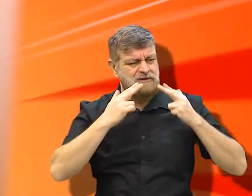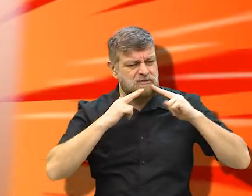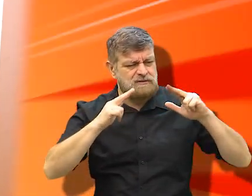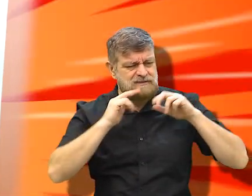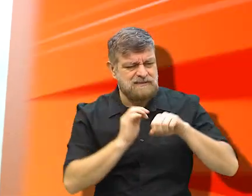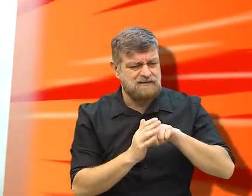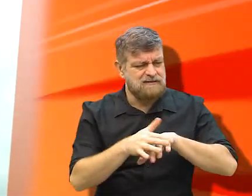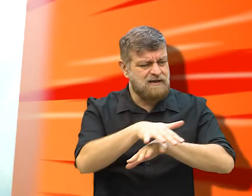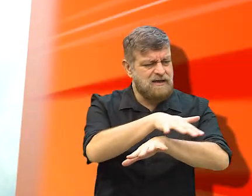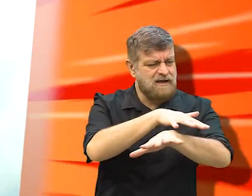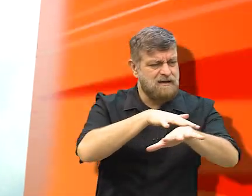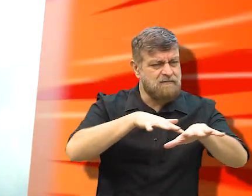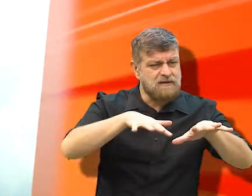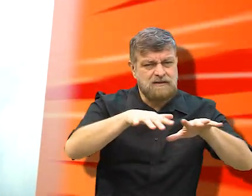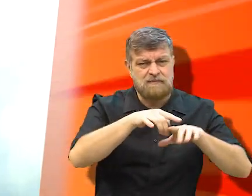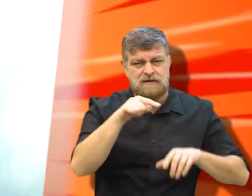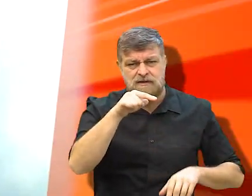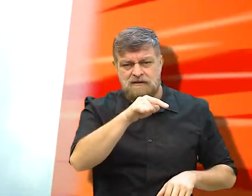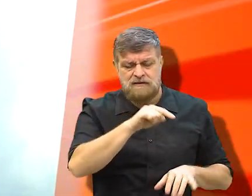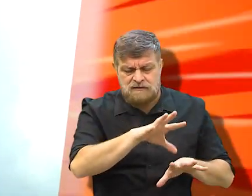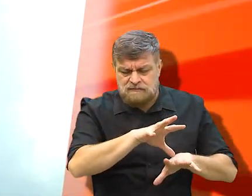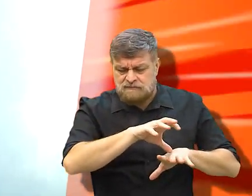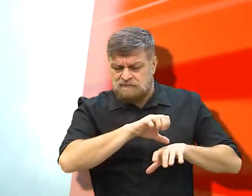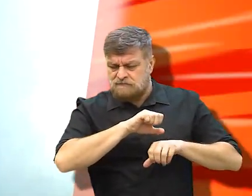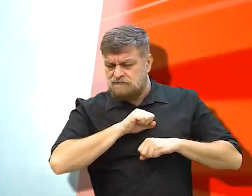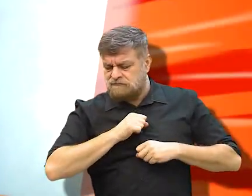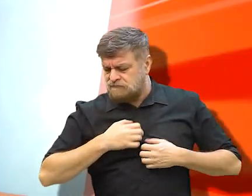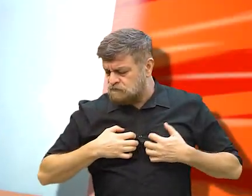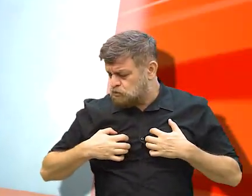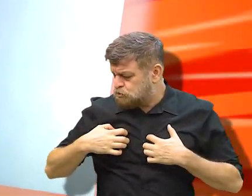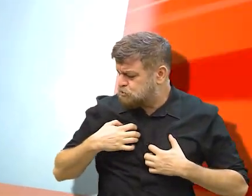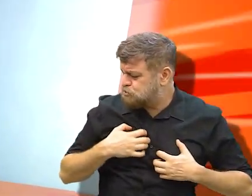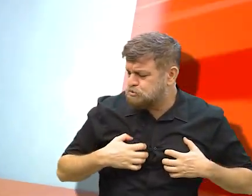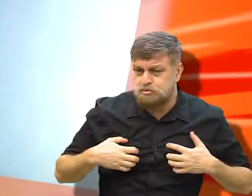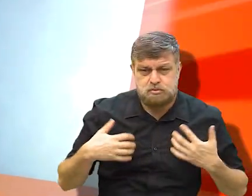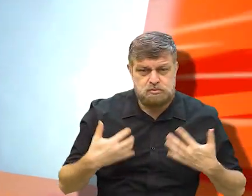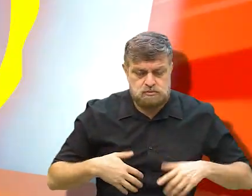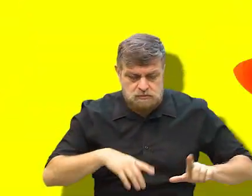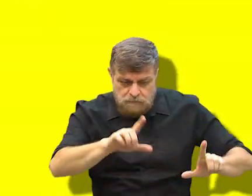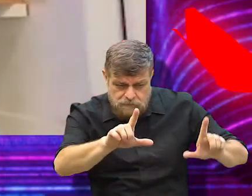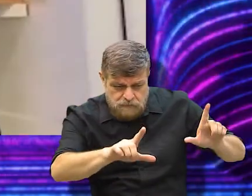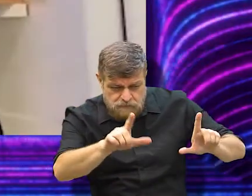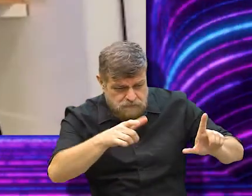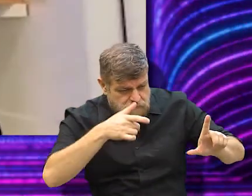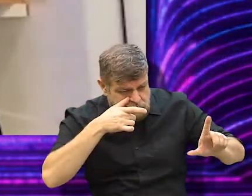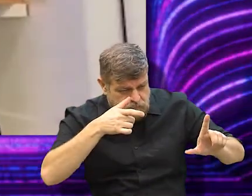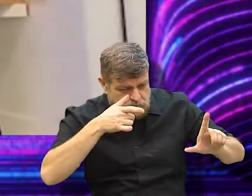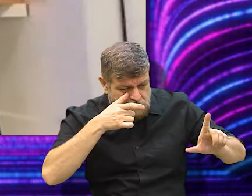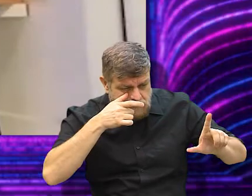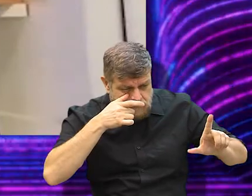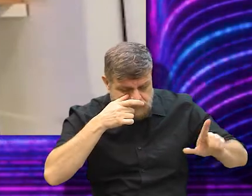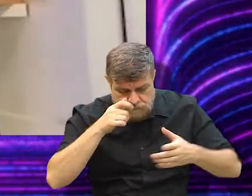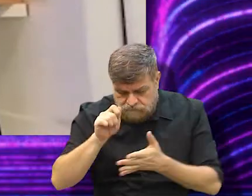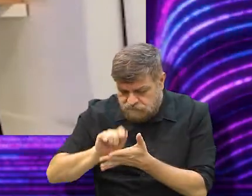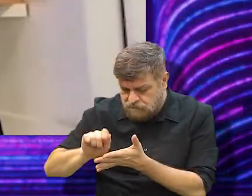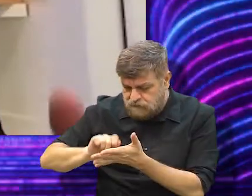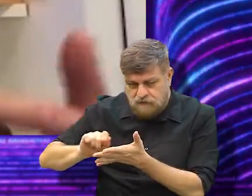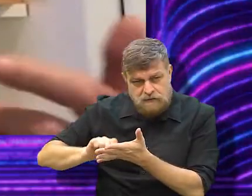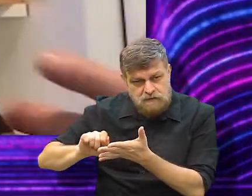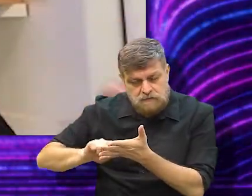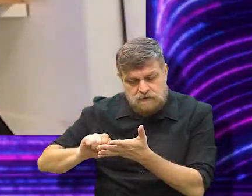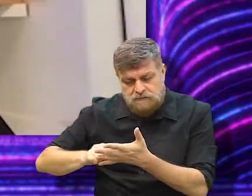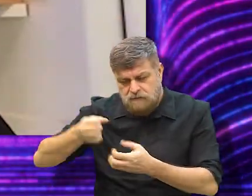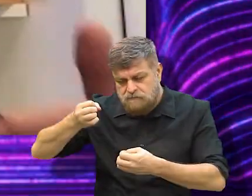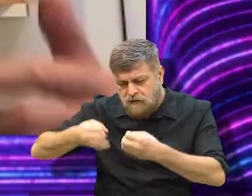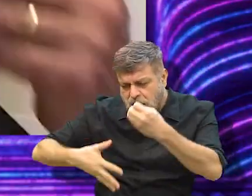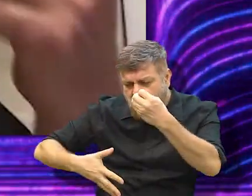noticiário da pandemia e ele transfere um pouco dessas angústias do noticiário para o romance e ele